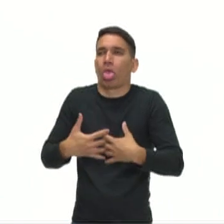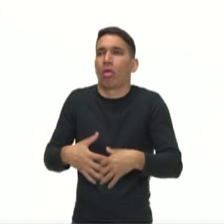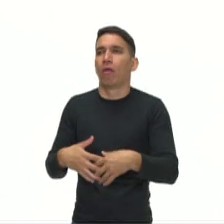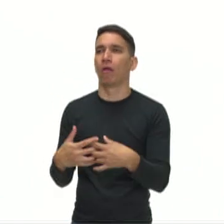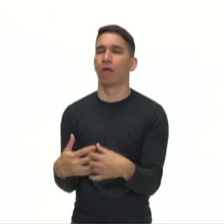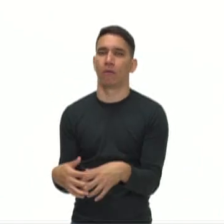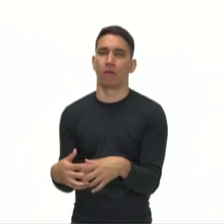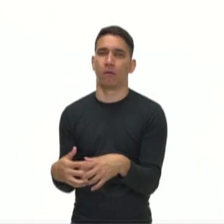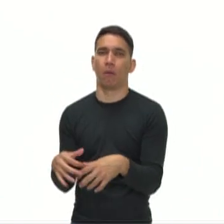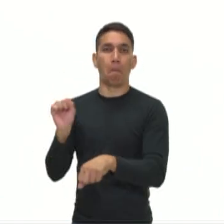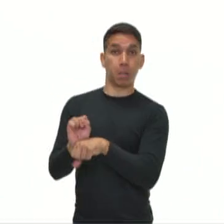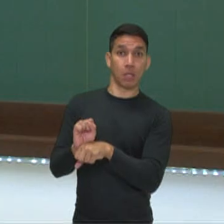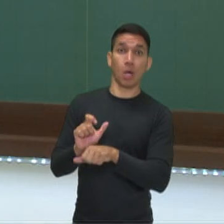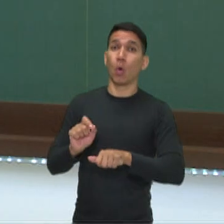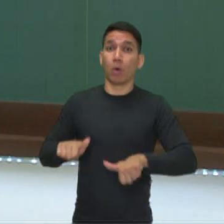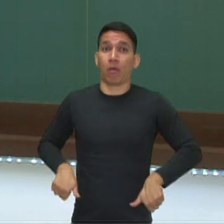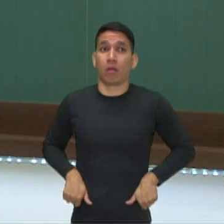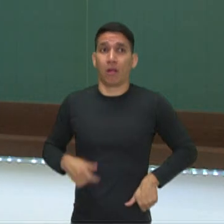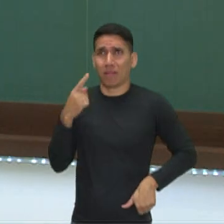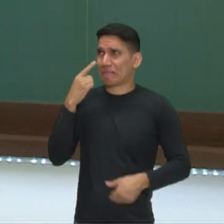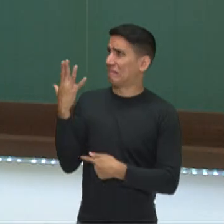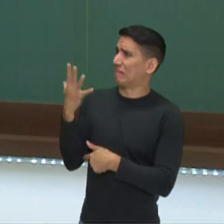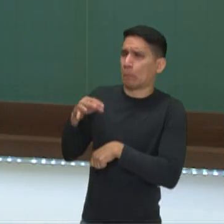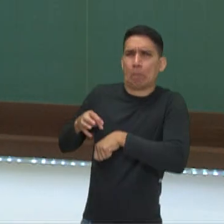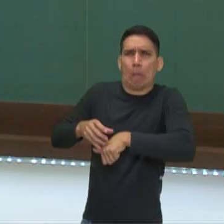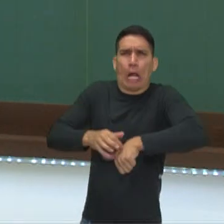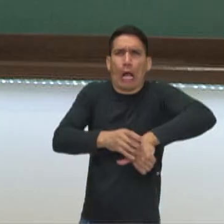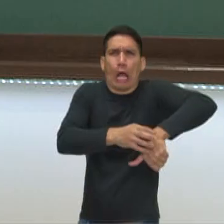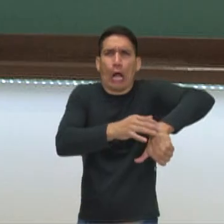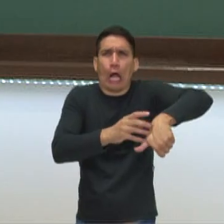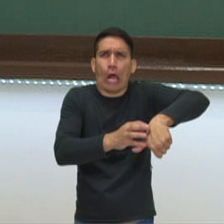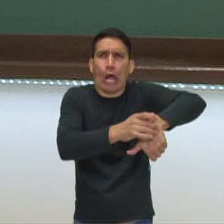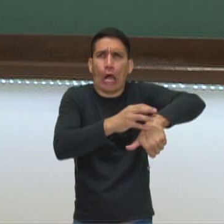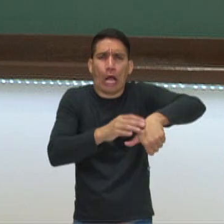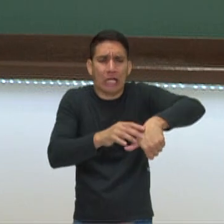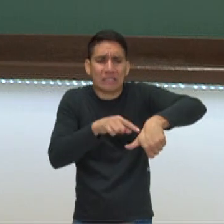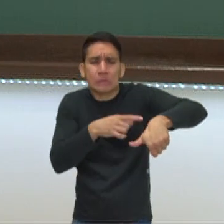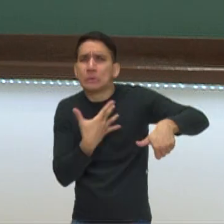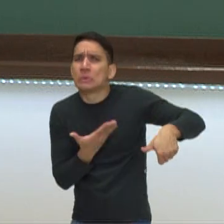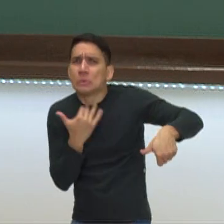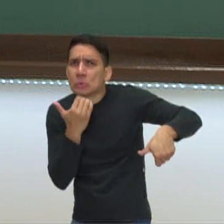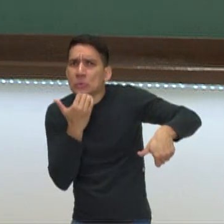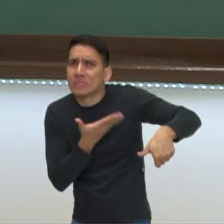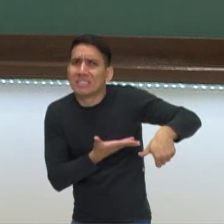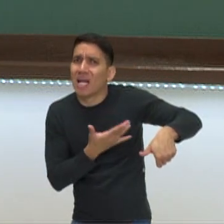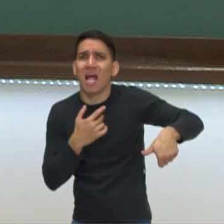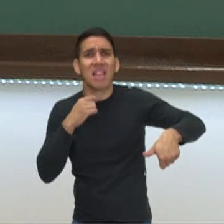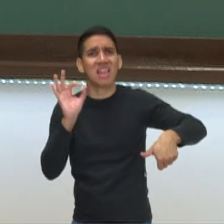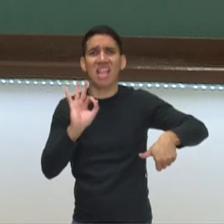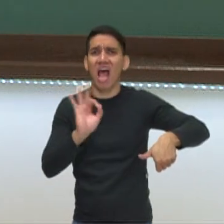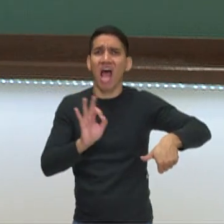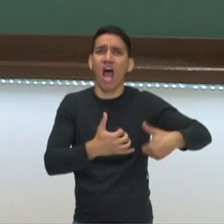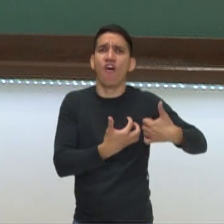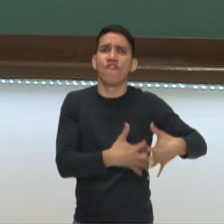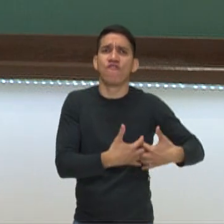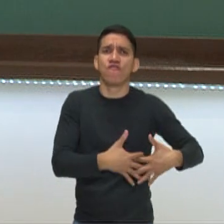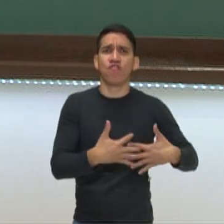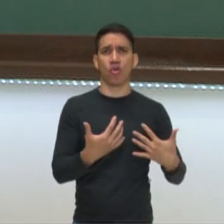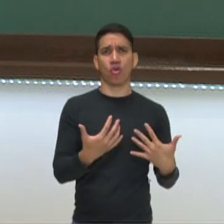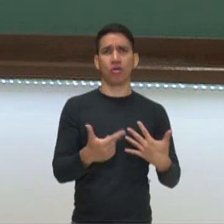e ficam com um aspecto bem prejudicado e não conseguem realmente desempenhar o seu papel.